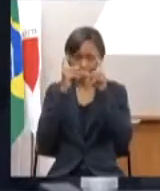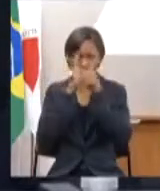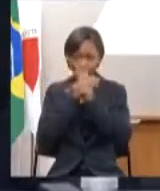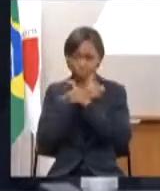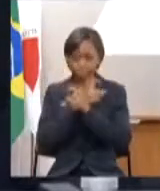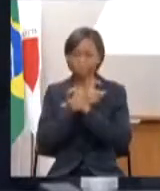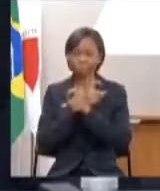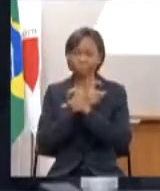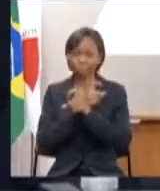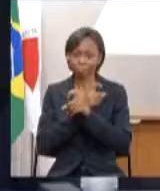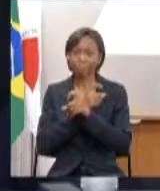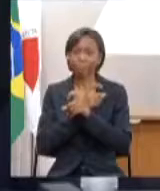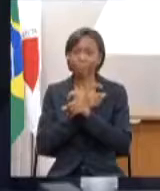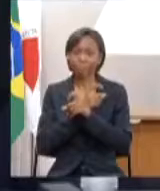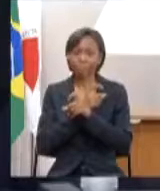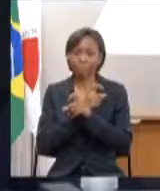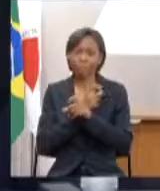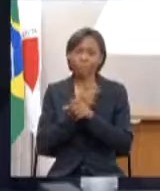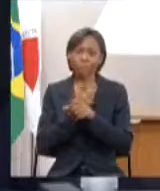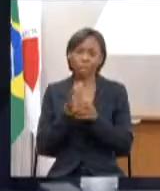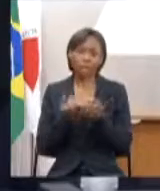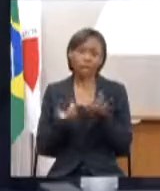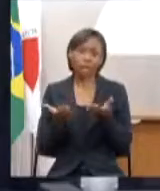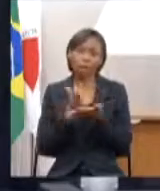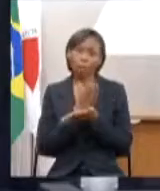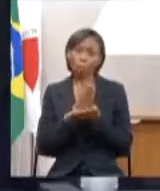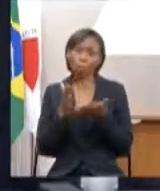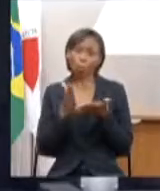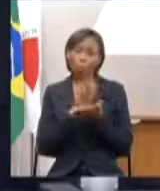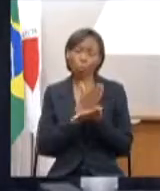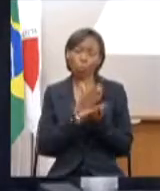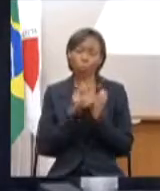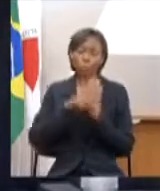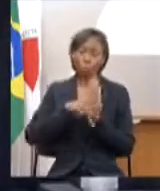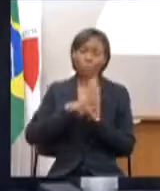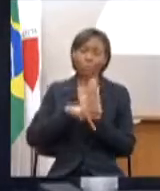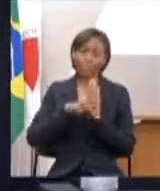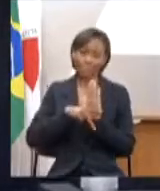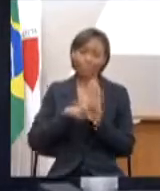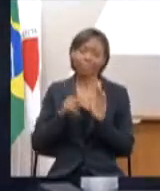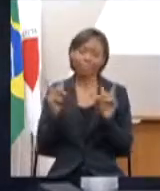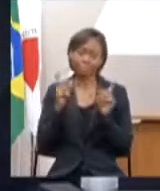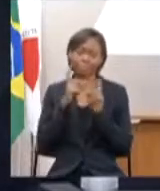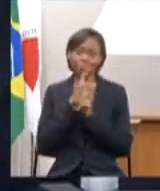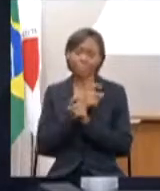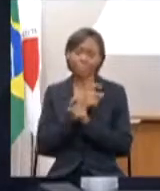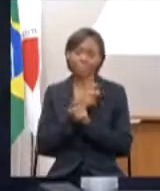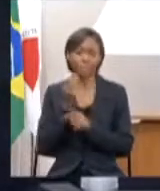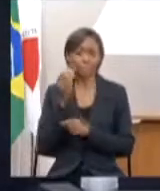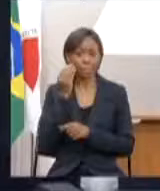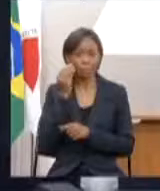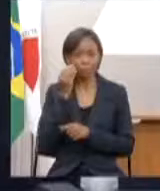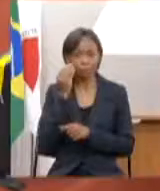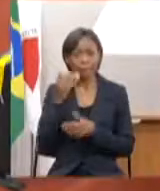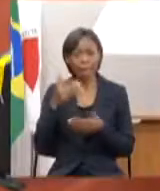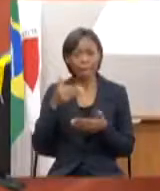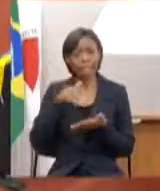execução de alguns programas para a gente analisar e ver o que a gente consegue executar até o final do ano